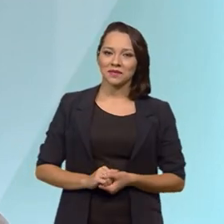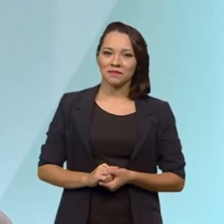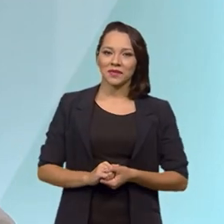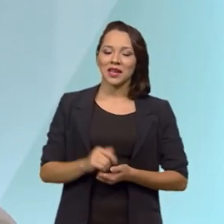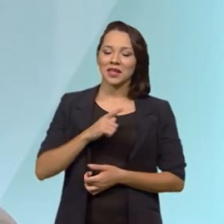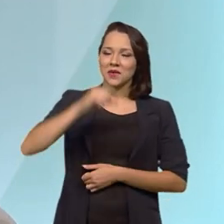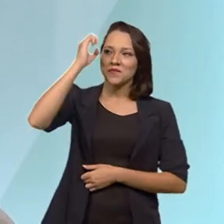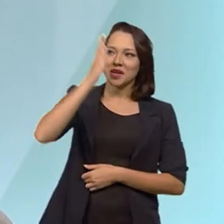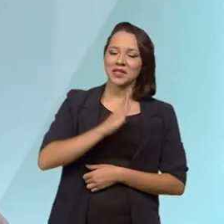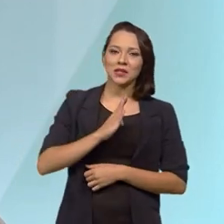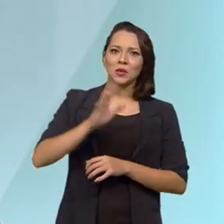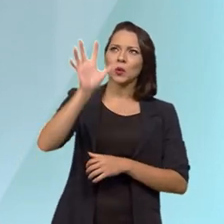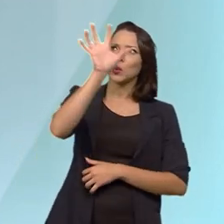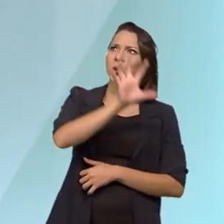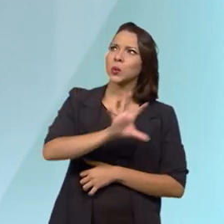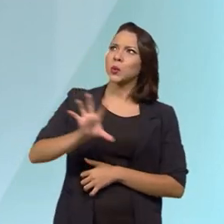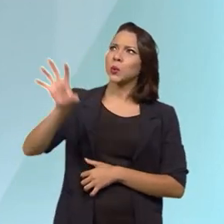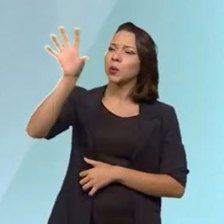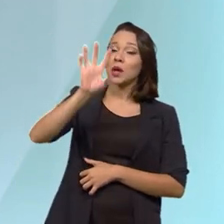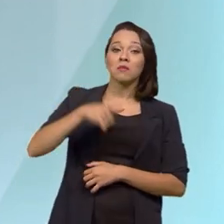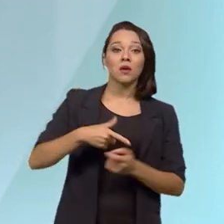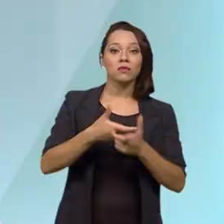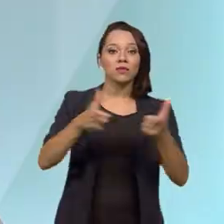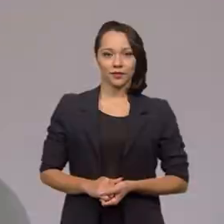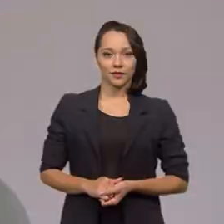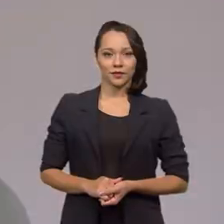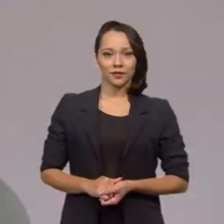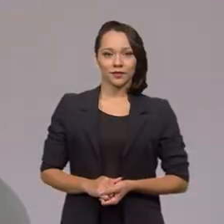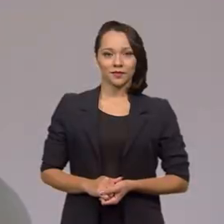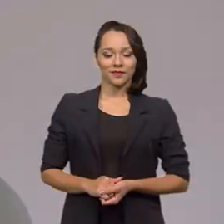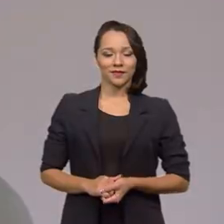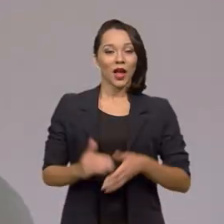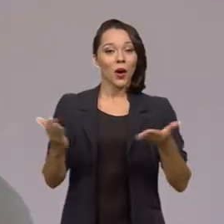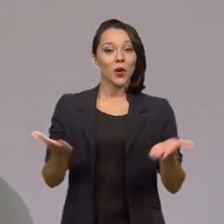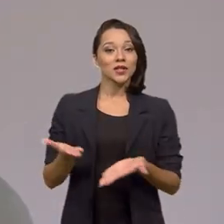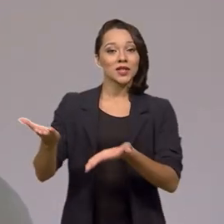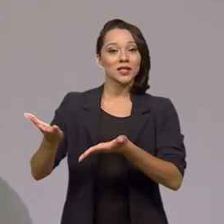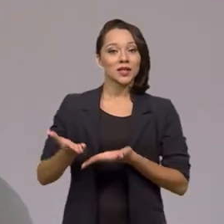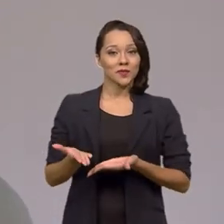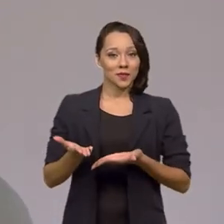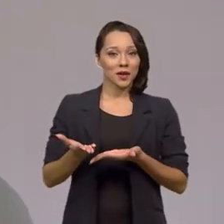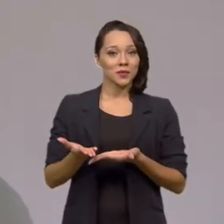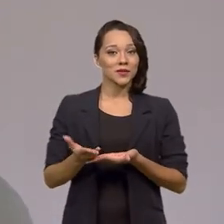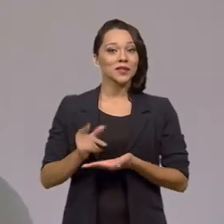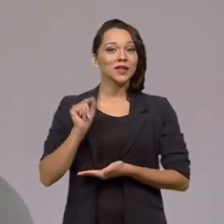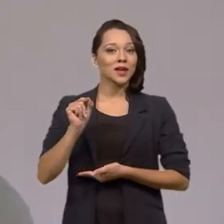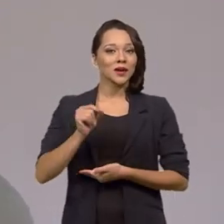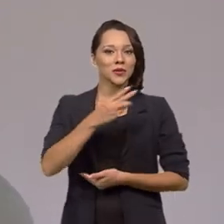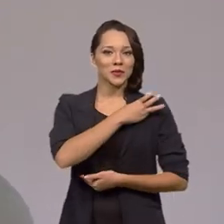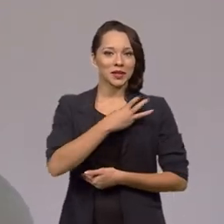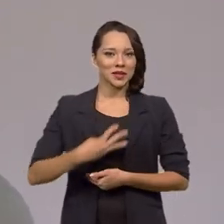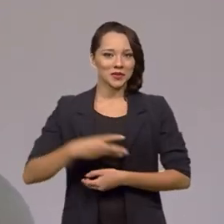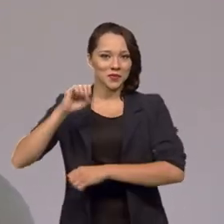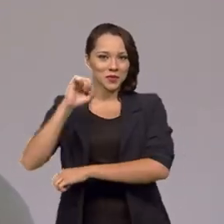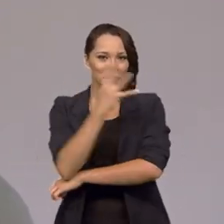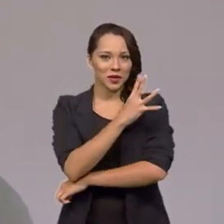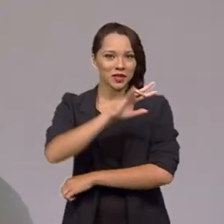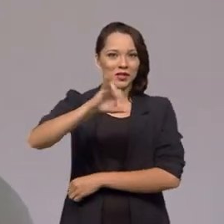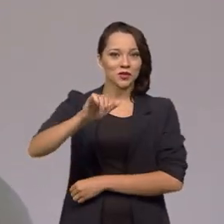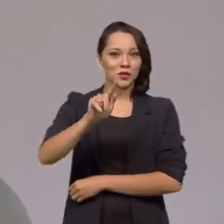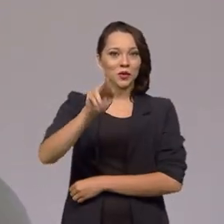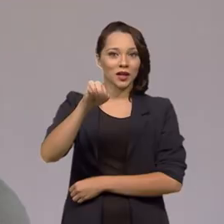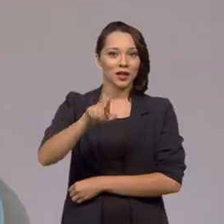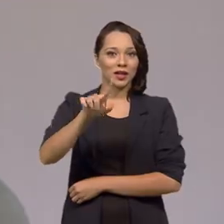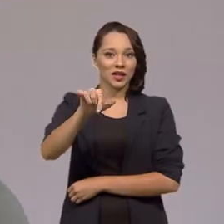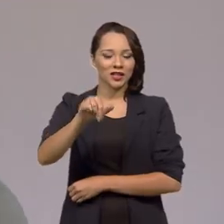Brasil continental para fazer um crescimento verde. O Brasil em Pauta recebeu nesta edição o ministro do Meio Ambiente, Joaquim